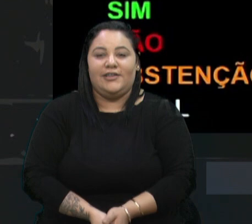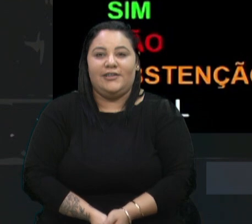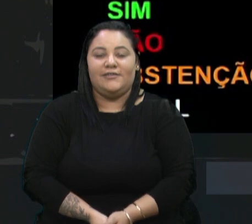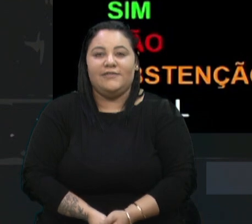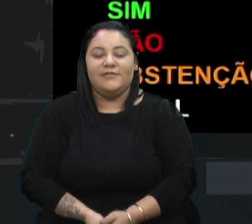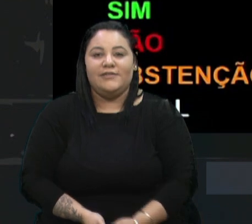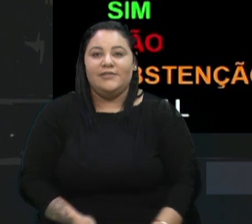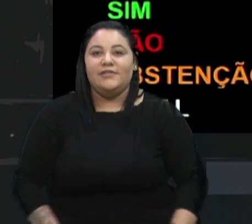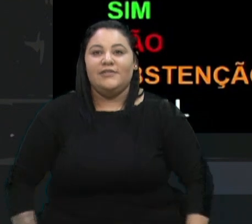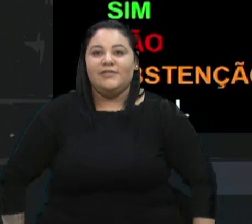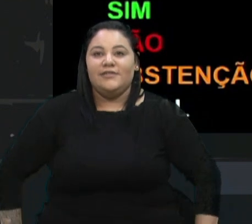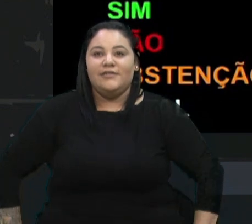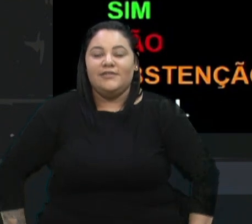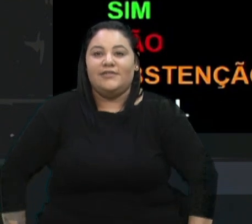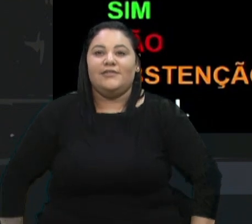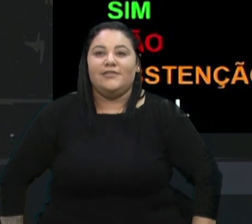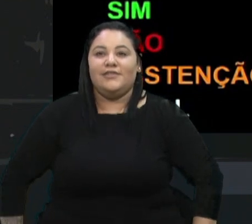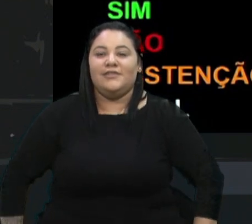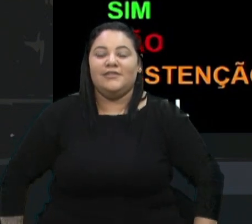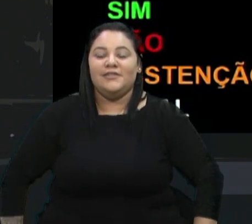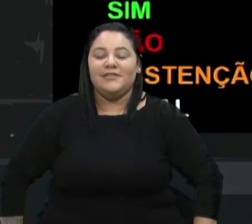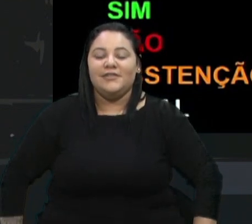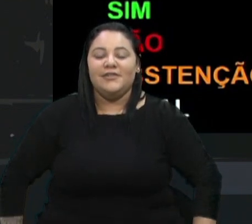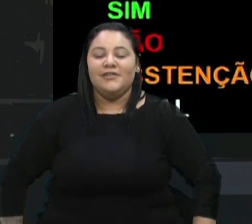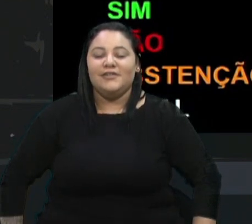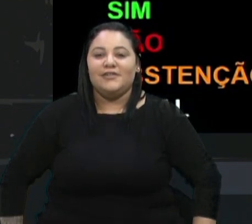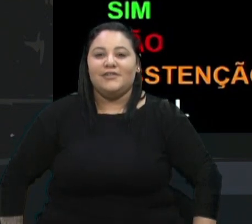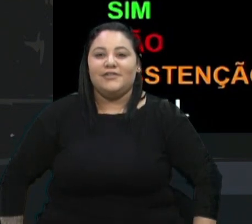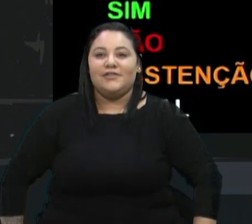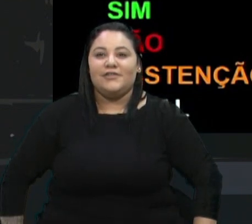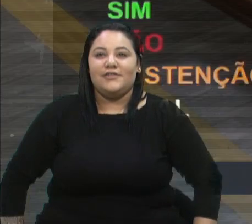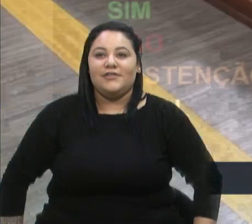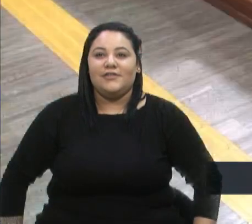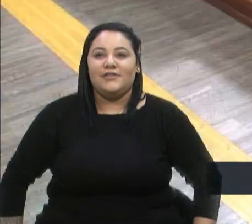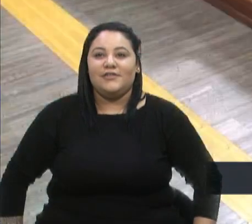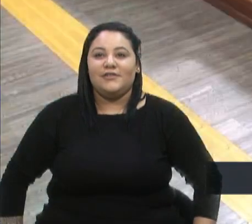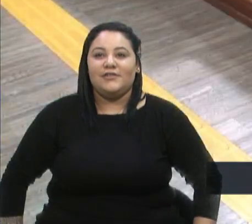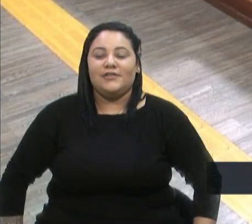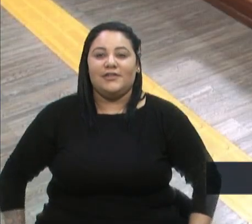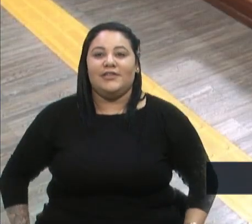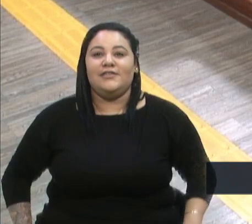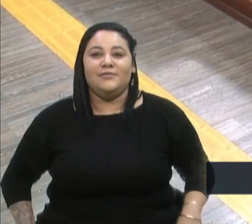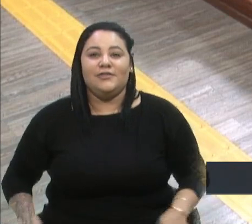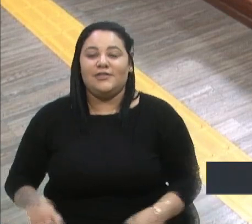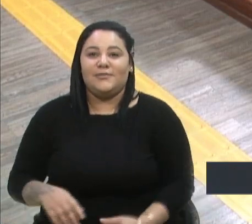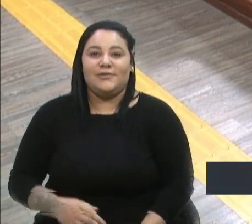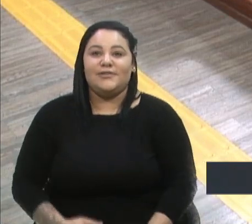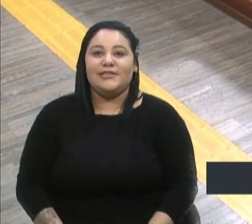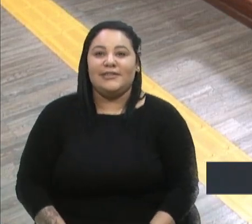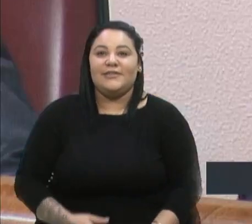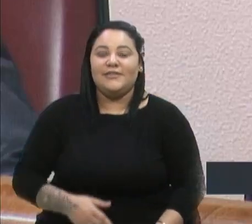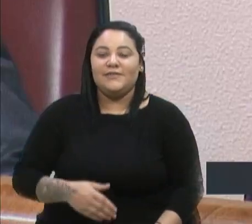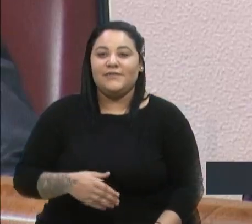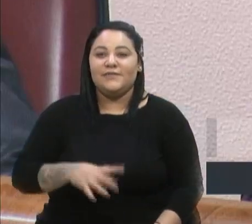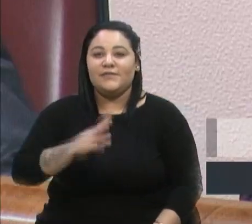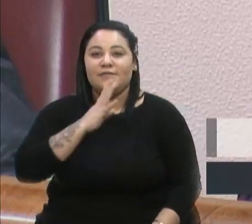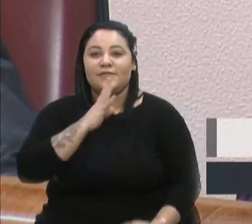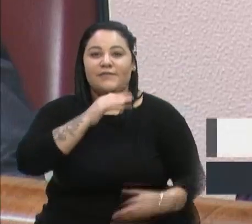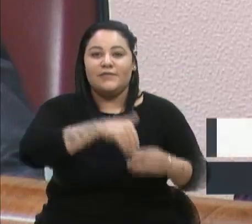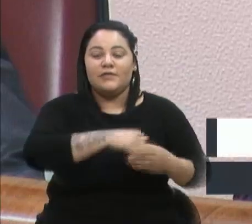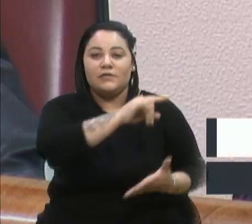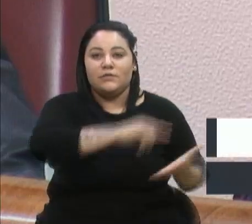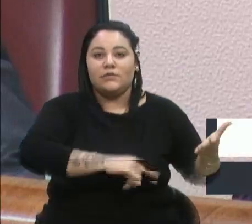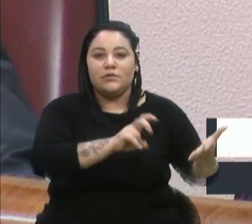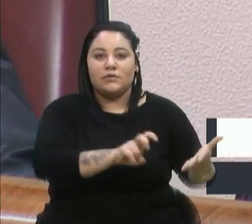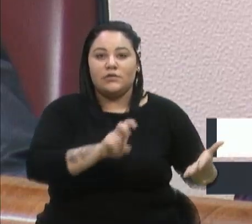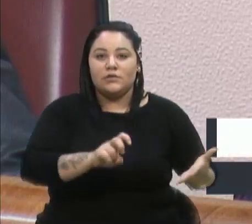Renato Oliveira vota sim. Encerrado o registro dos votos. Encerrada a votação. Requerimento 5.5